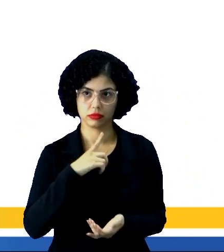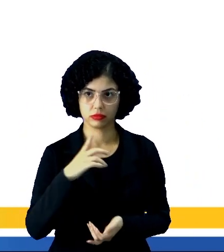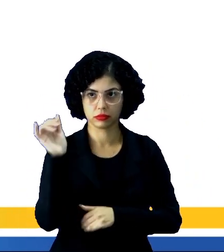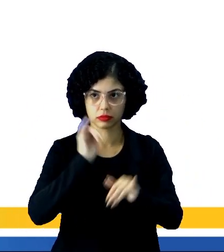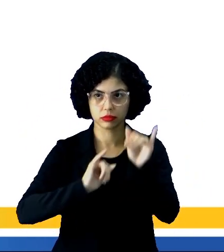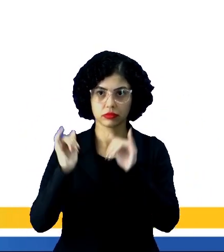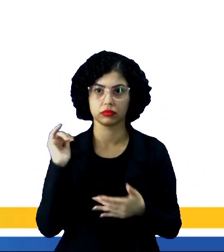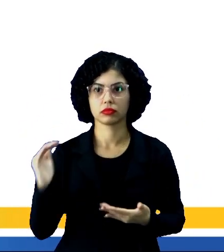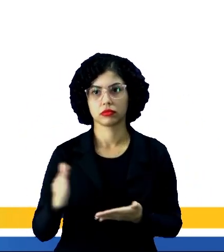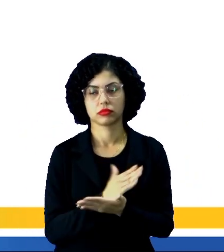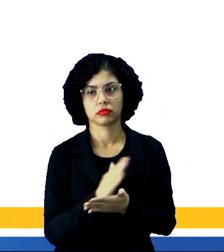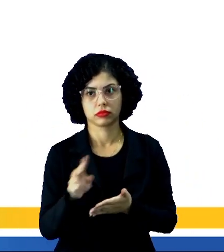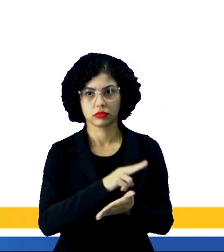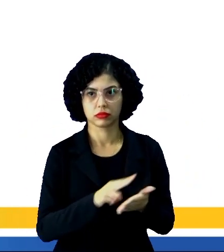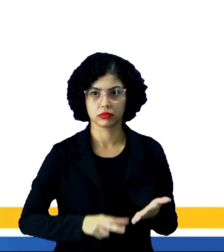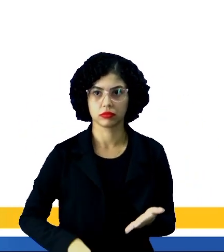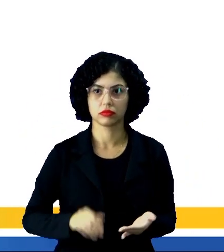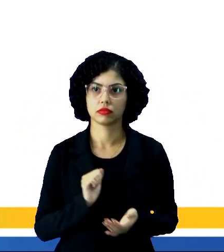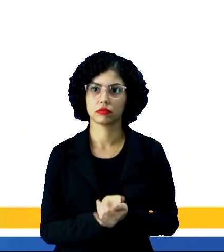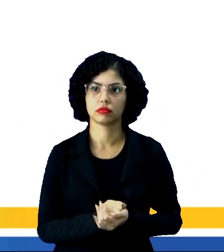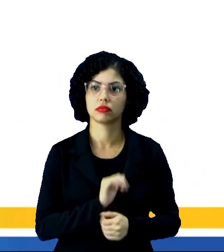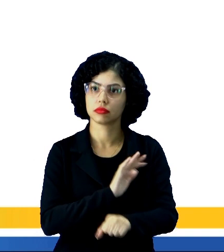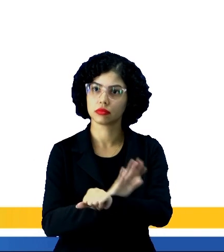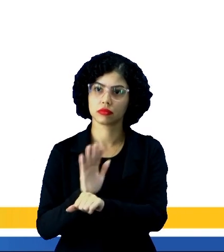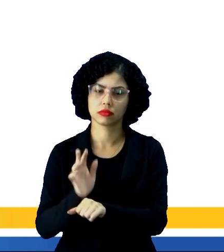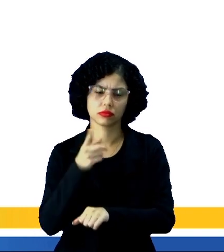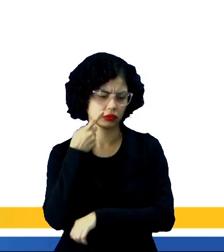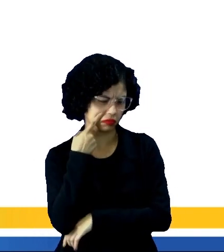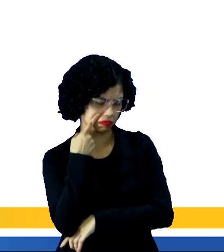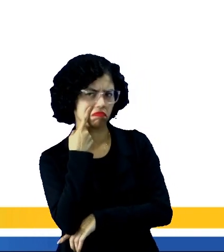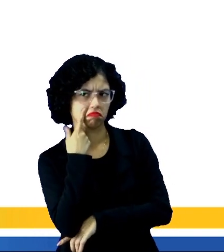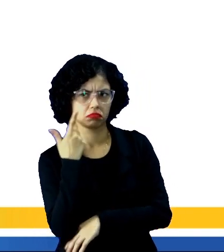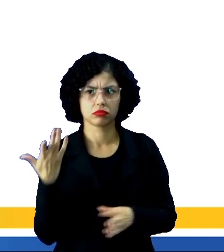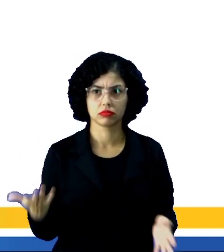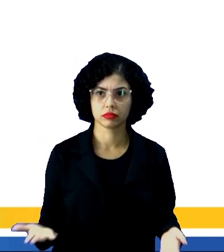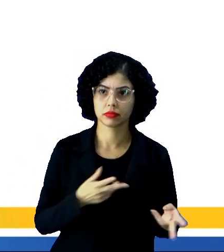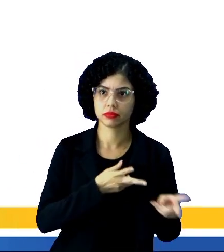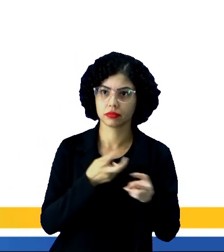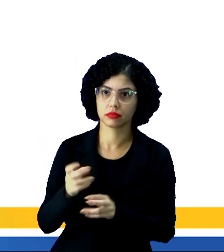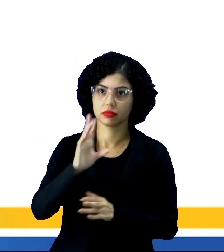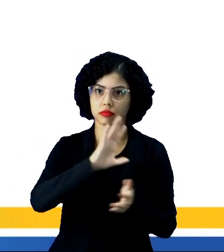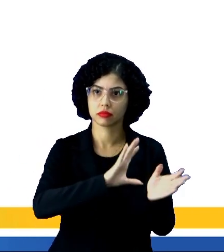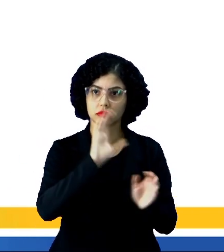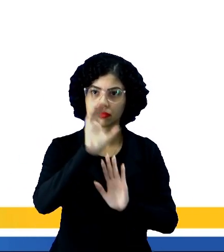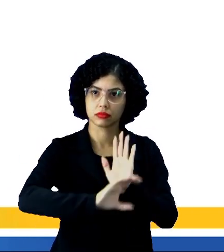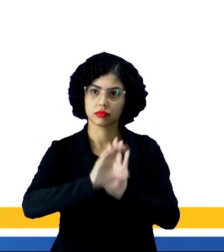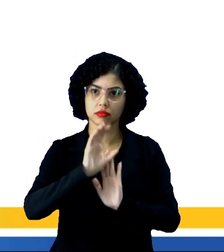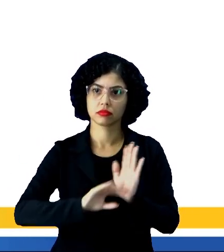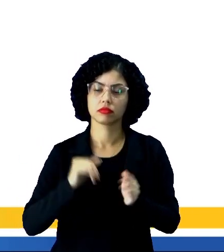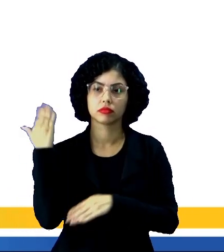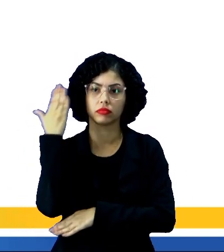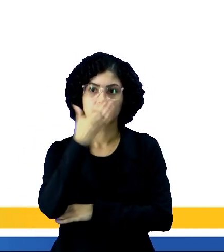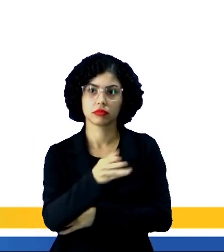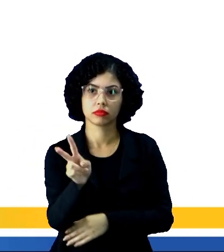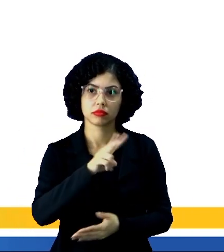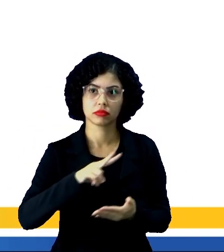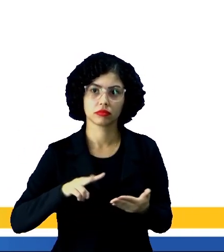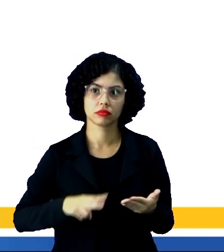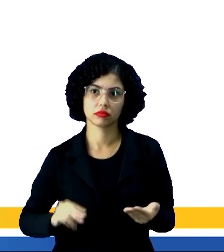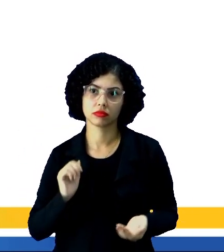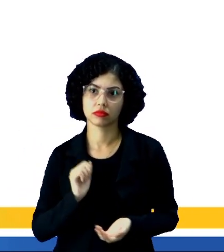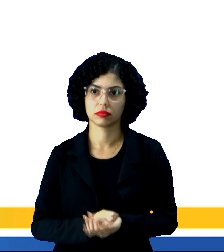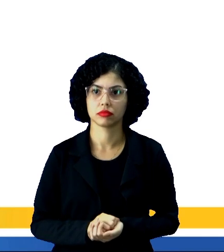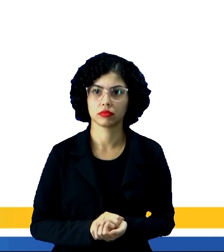Quando você tem algumas informações sobre o que vai ler, isso ajuda a se familiarizar com os conteúdos e